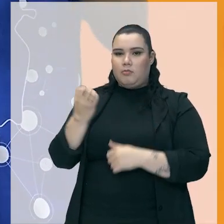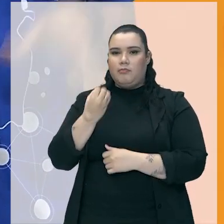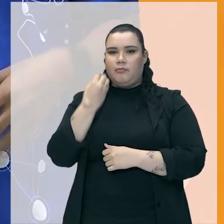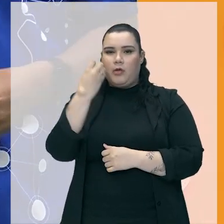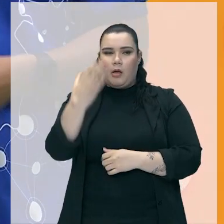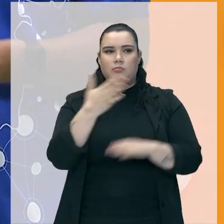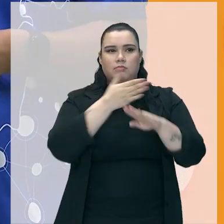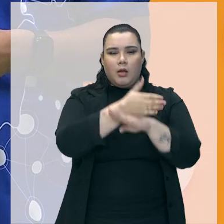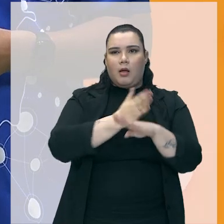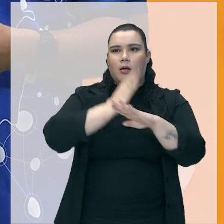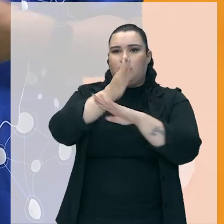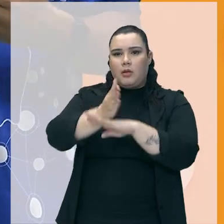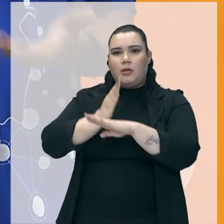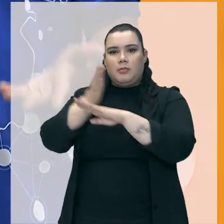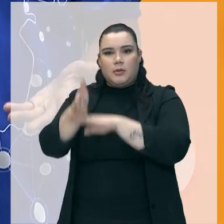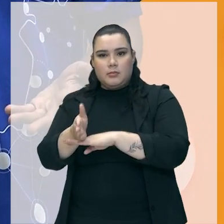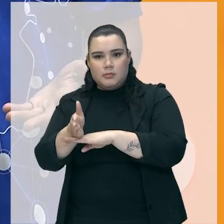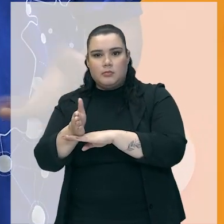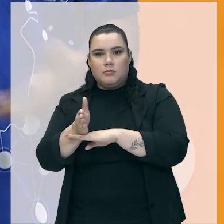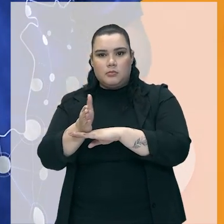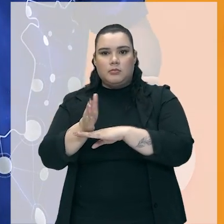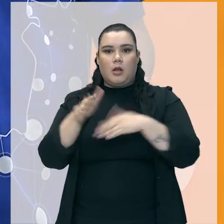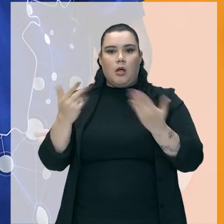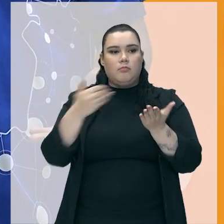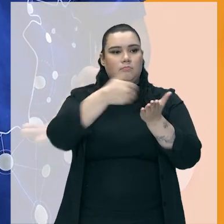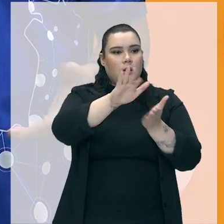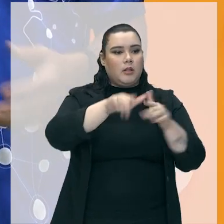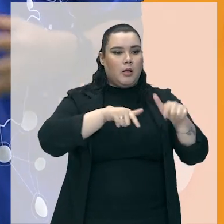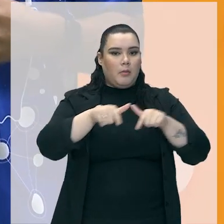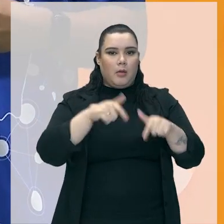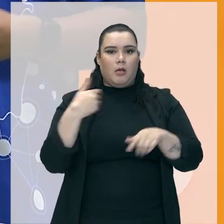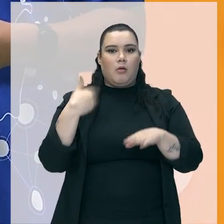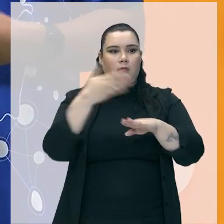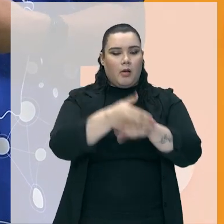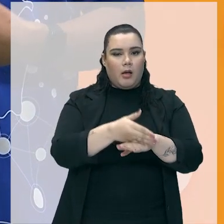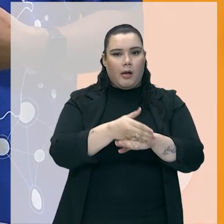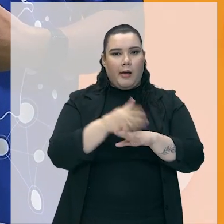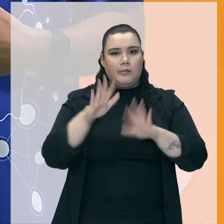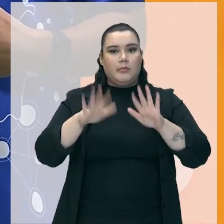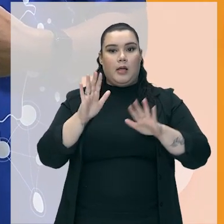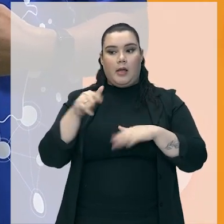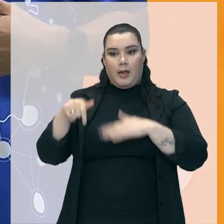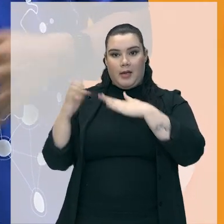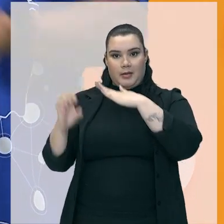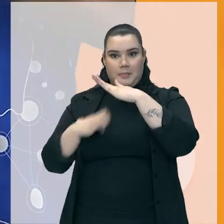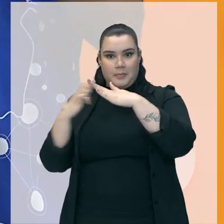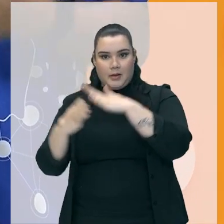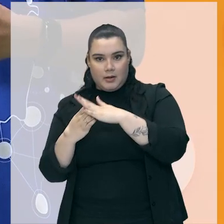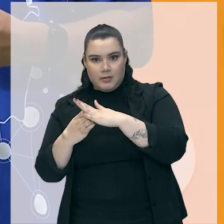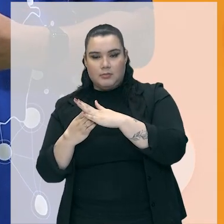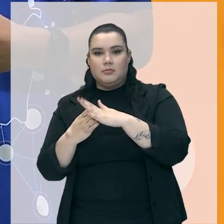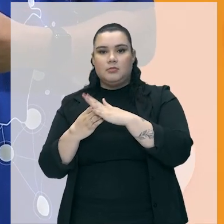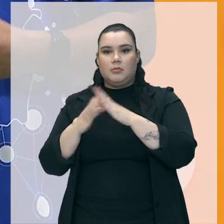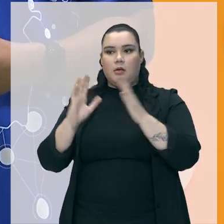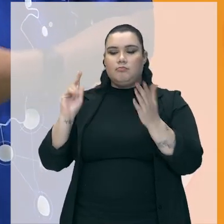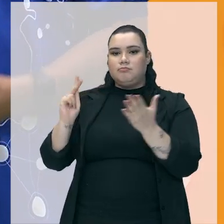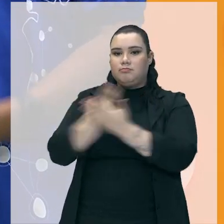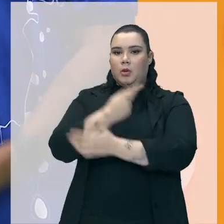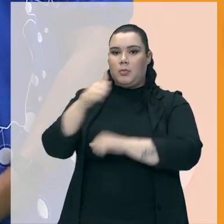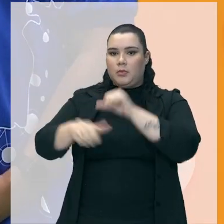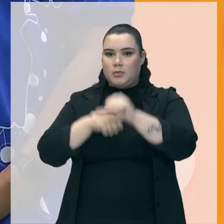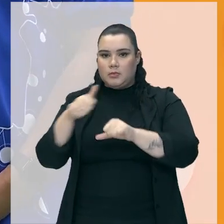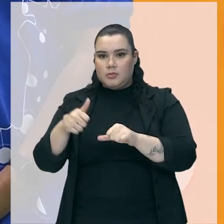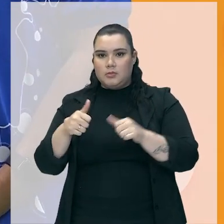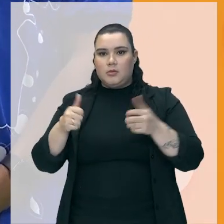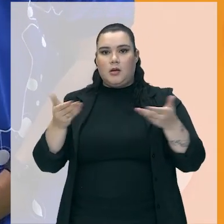né? De cidades para cidades, demitindo pessoas. Esse é o trabalho dele. E aí, de repente, a empresa que ele trabalha sofre uma modificação e